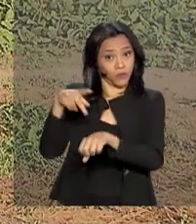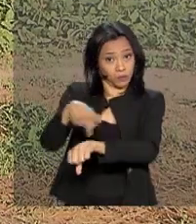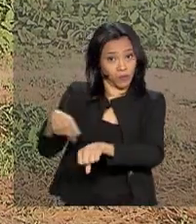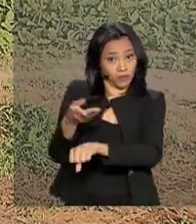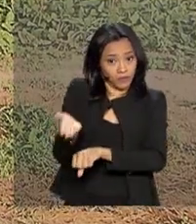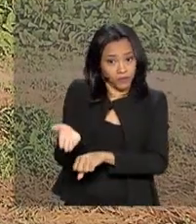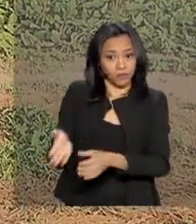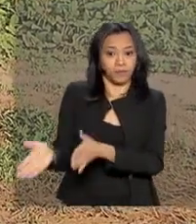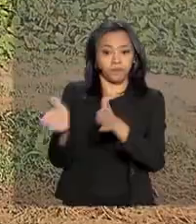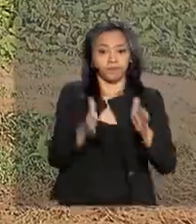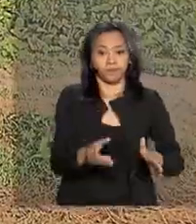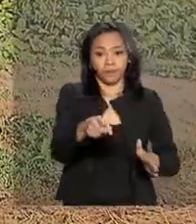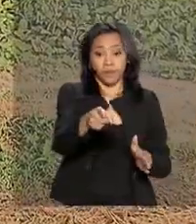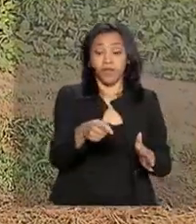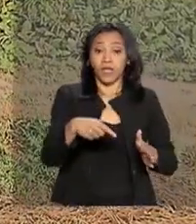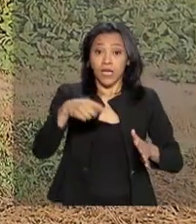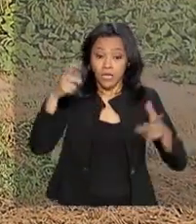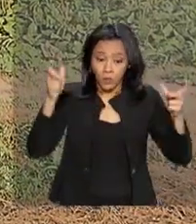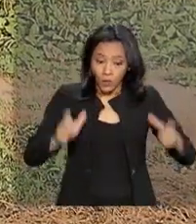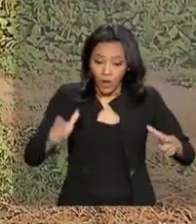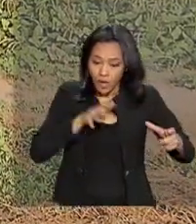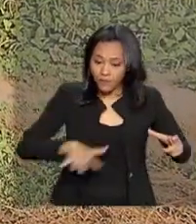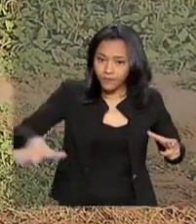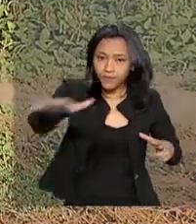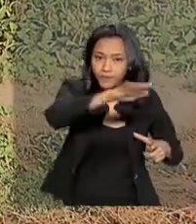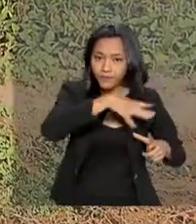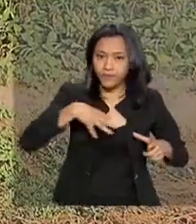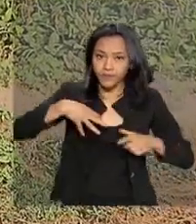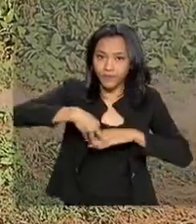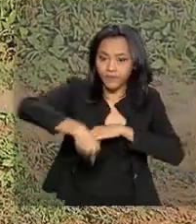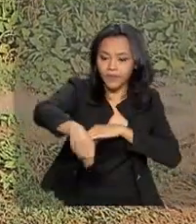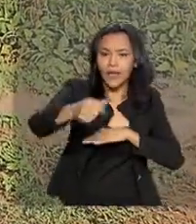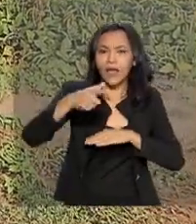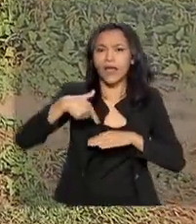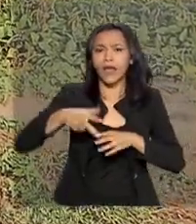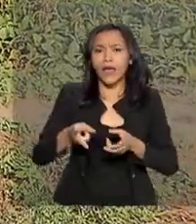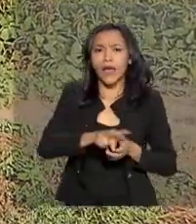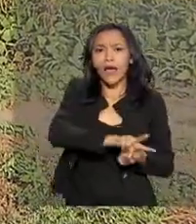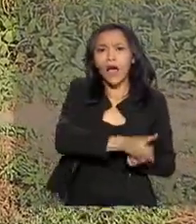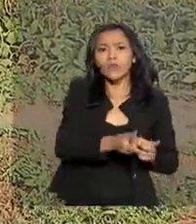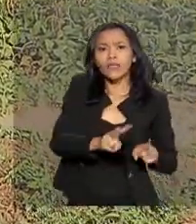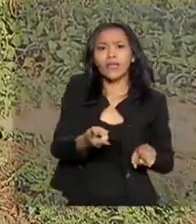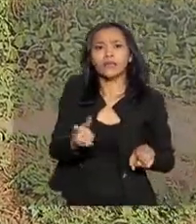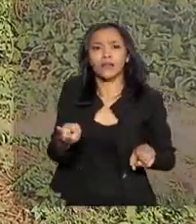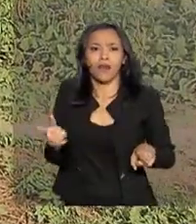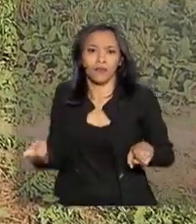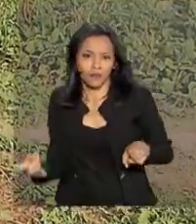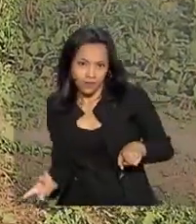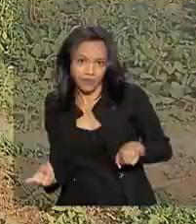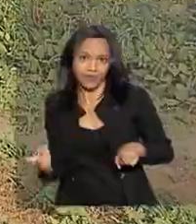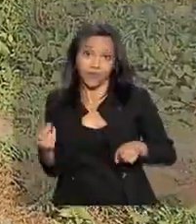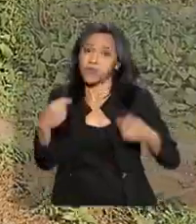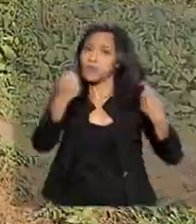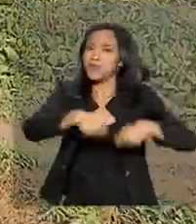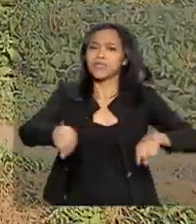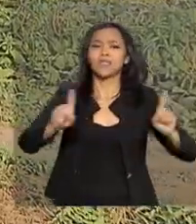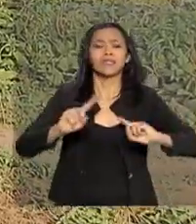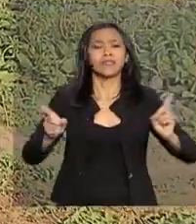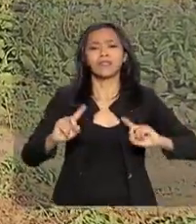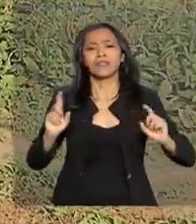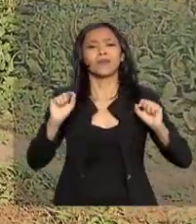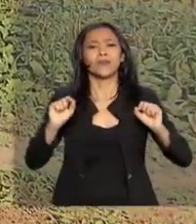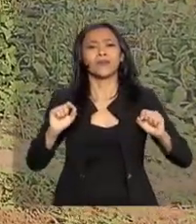plantio direto, as lavouras são cultivadas de forma alternadas e a terra não precisa passar pelo tradicional